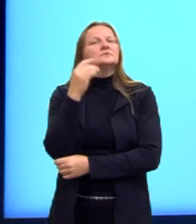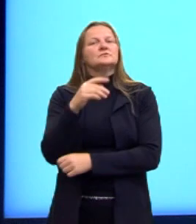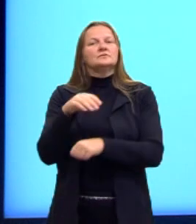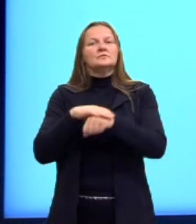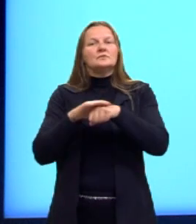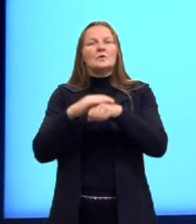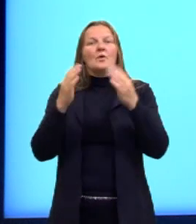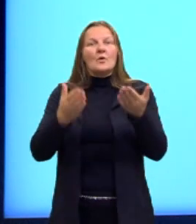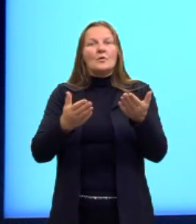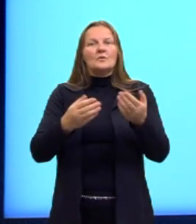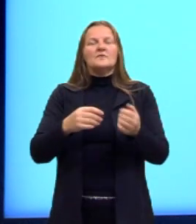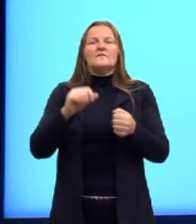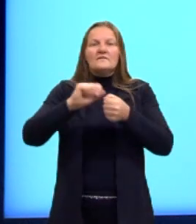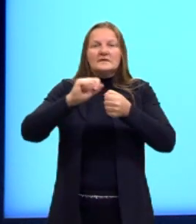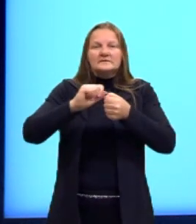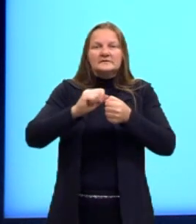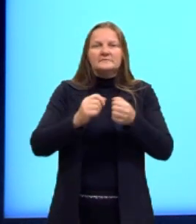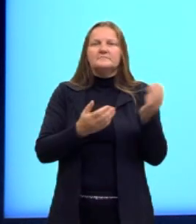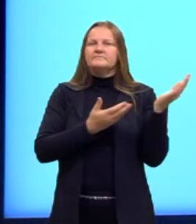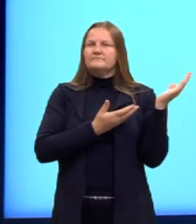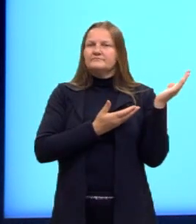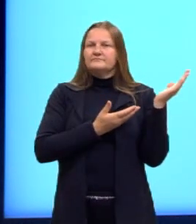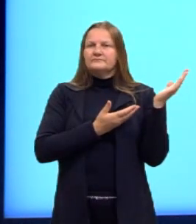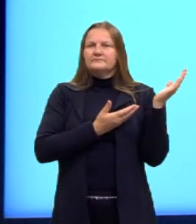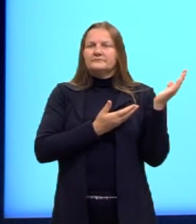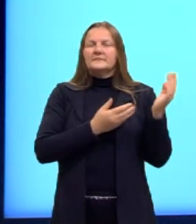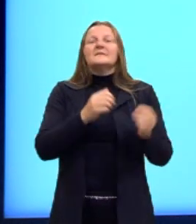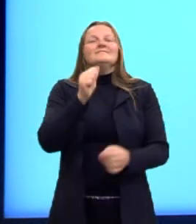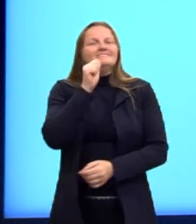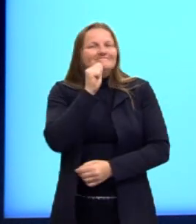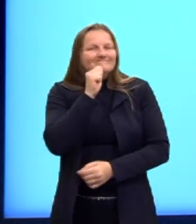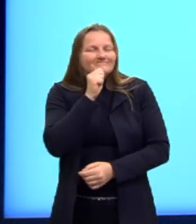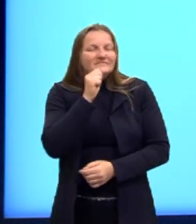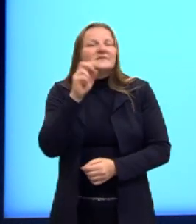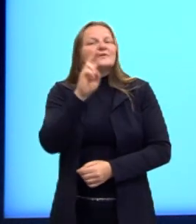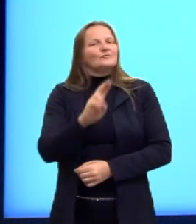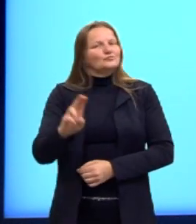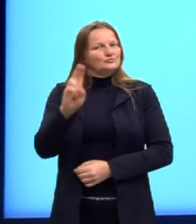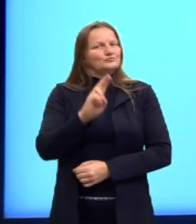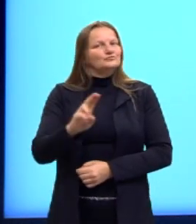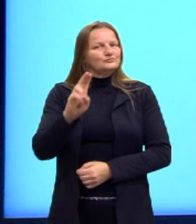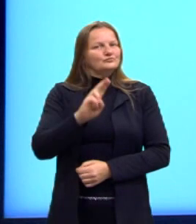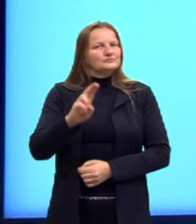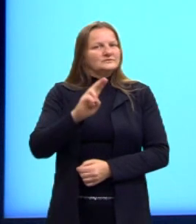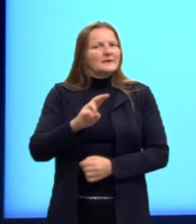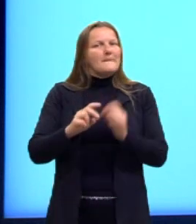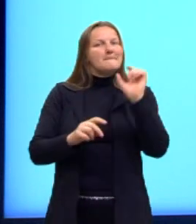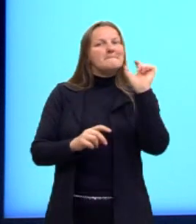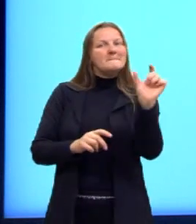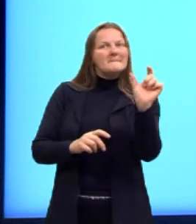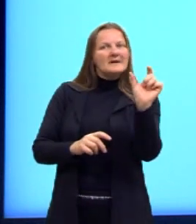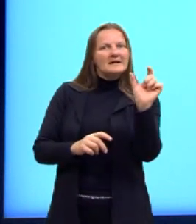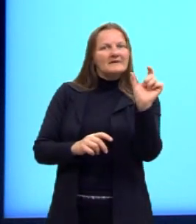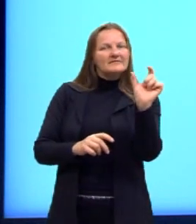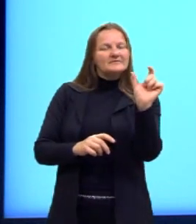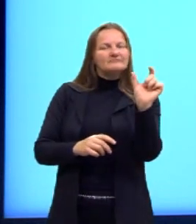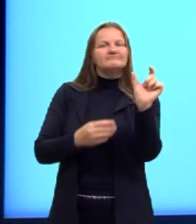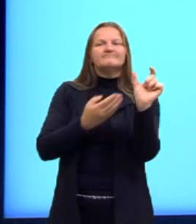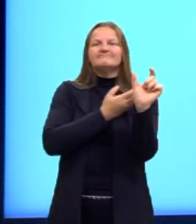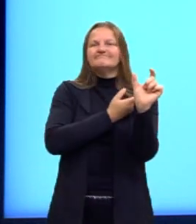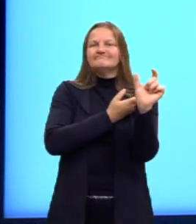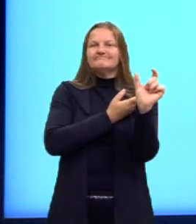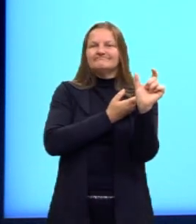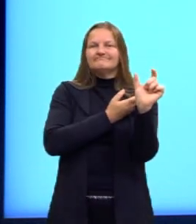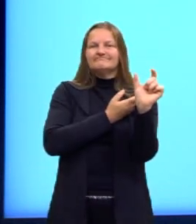a gente está, fazer. A gente ainda usa, ou algumas pessoas ainda usam, a expressão humor